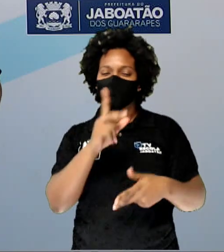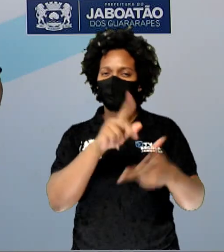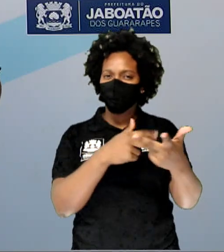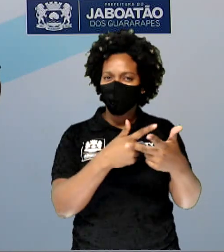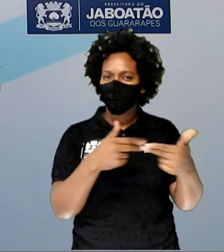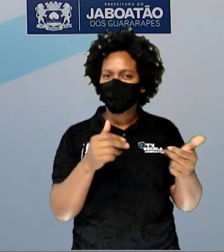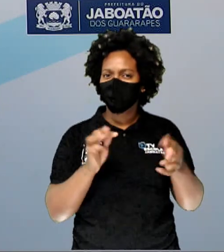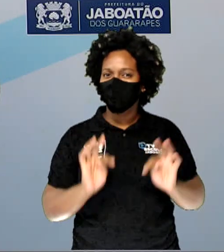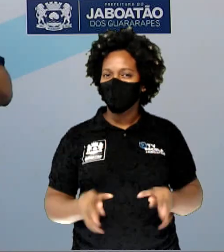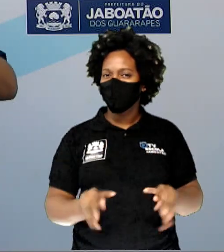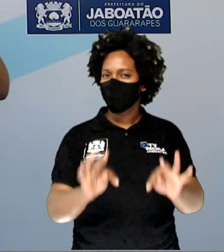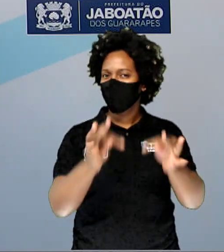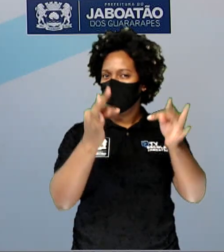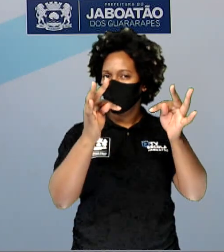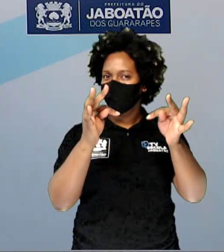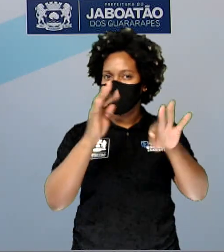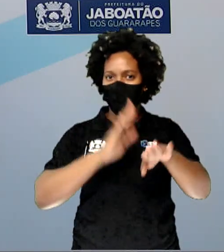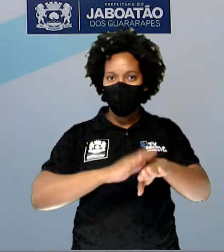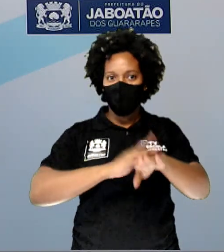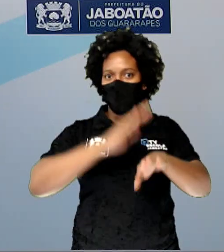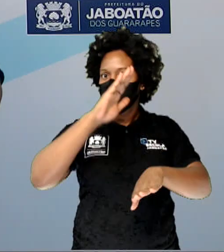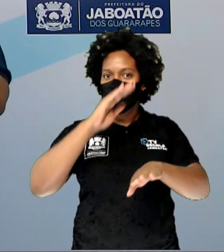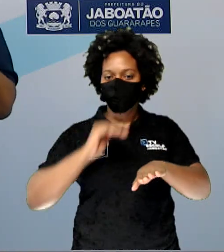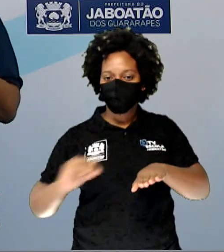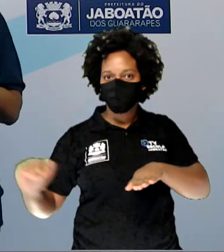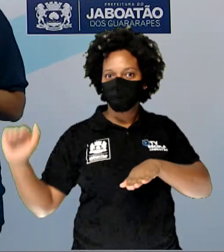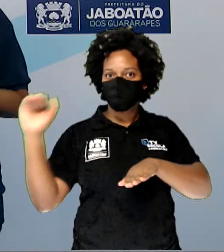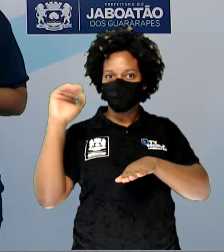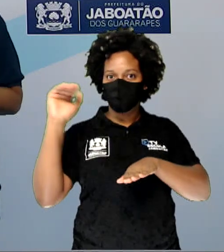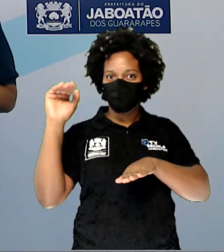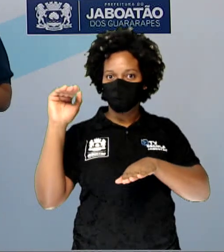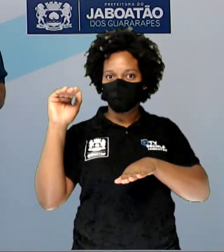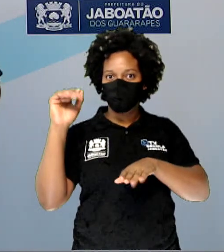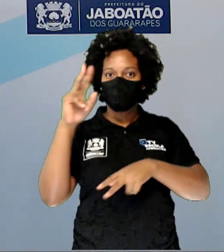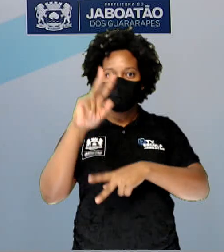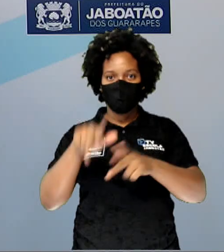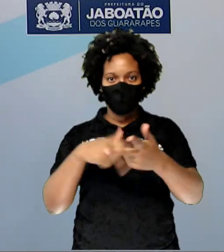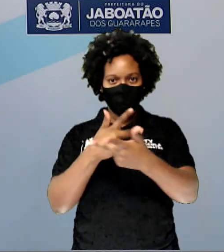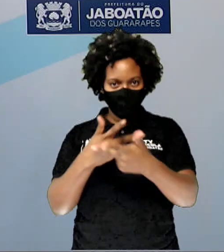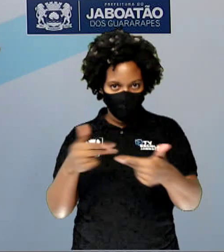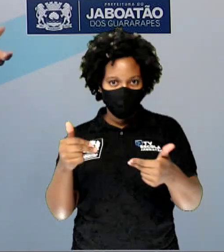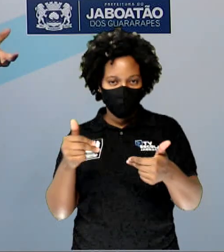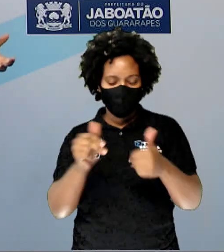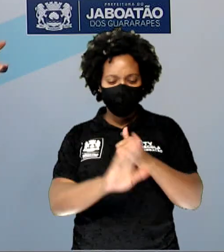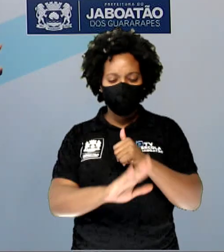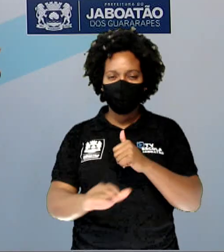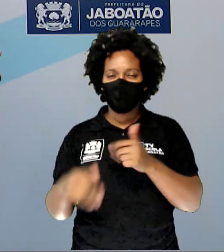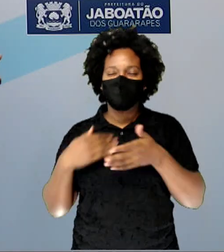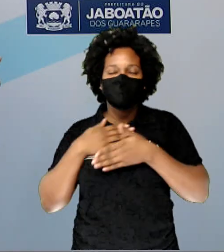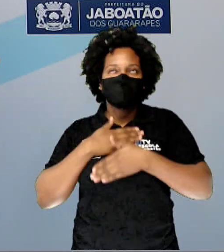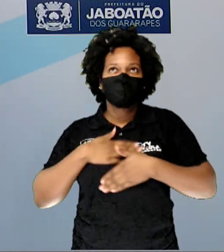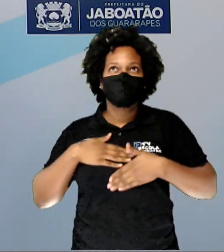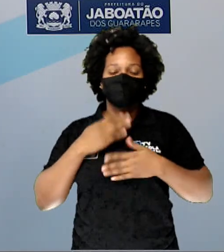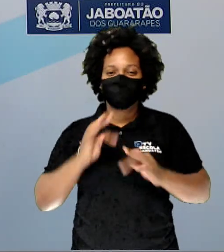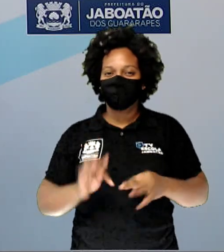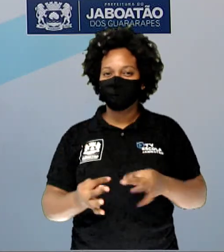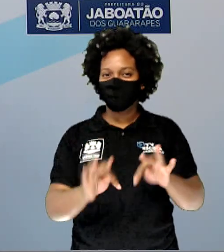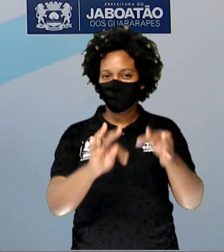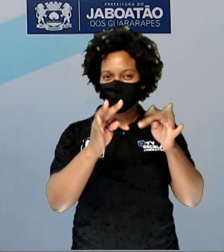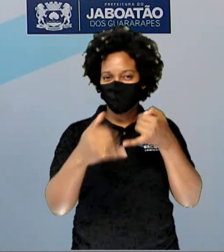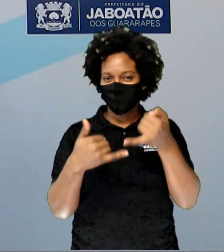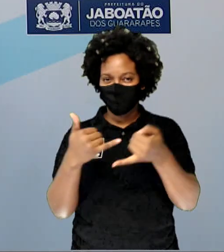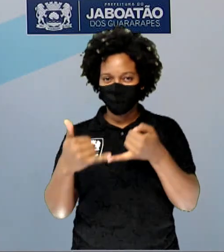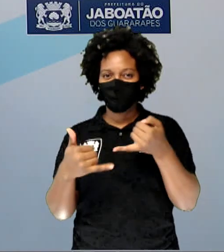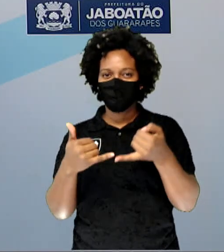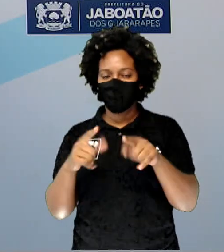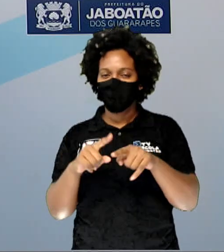digitais pulam na frente quando o assunto é presentear crianças, porque as crianças adoram brinquedos digitais. Não